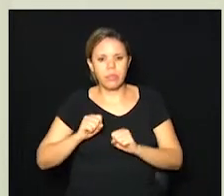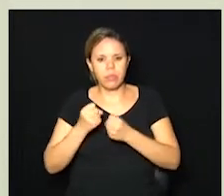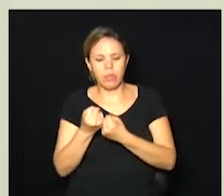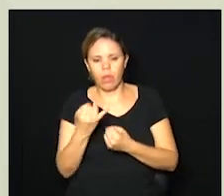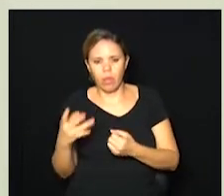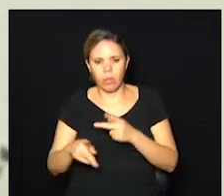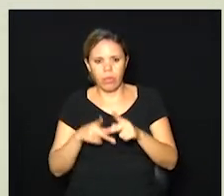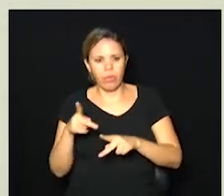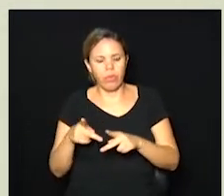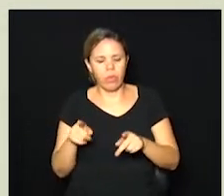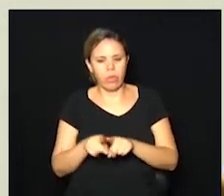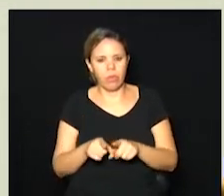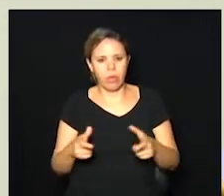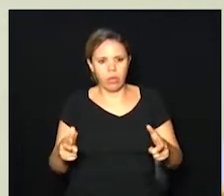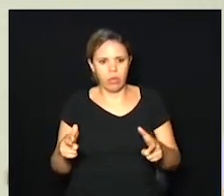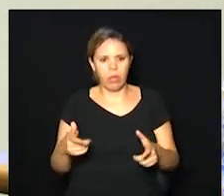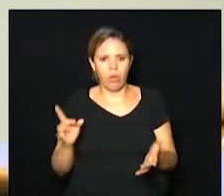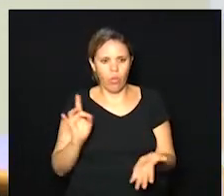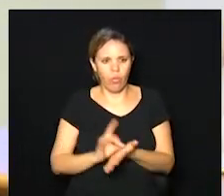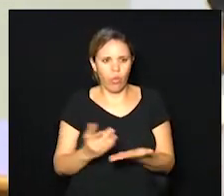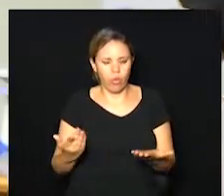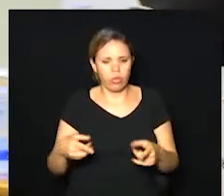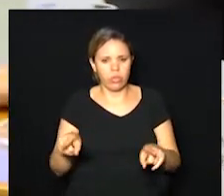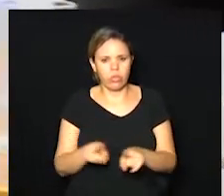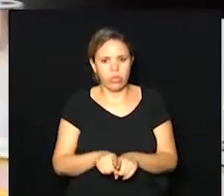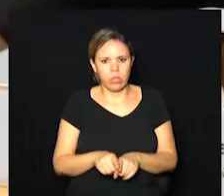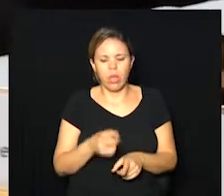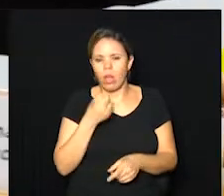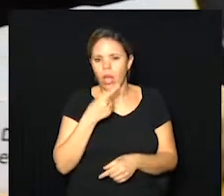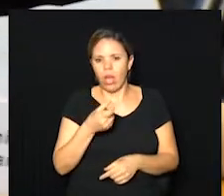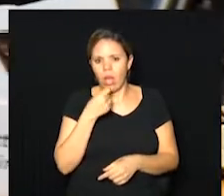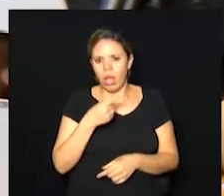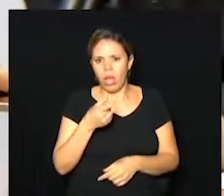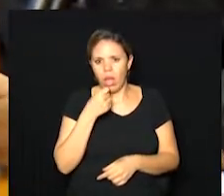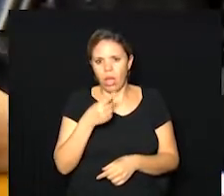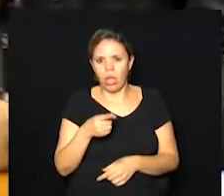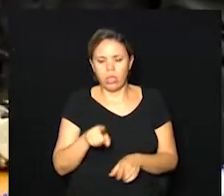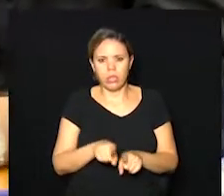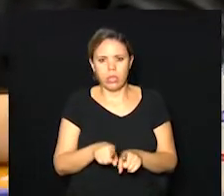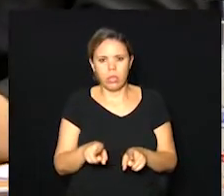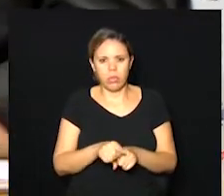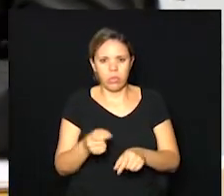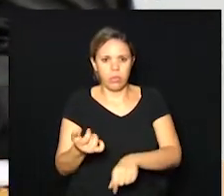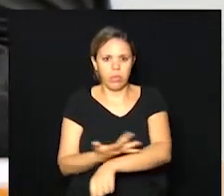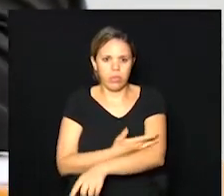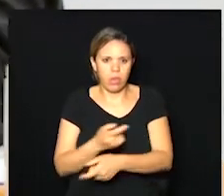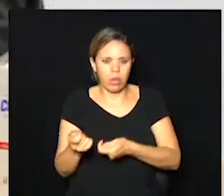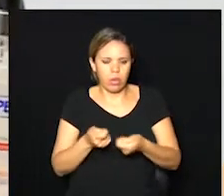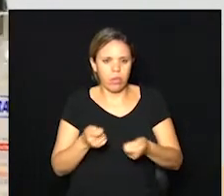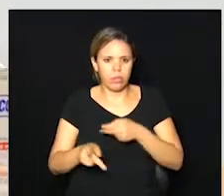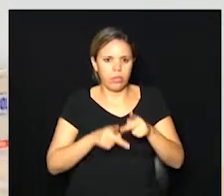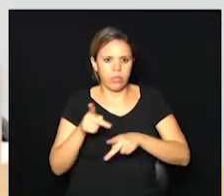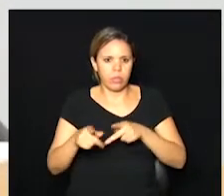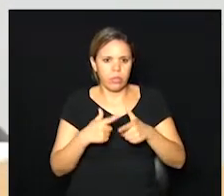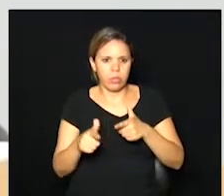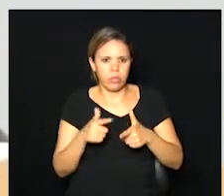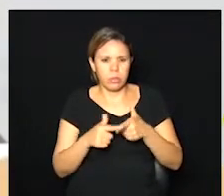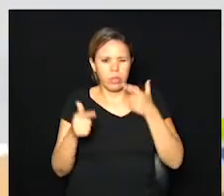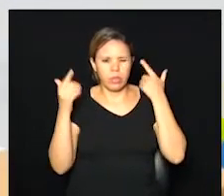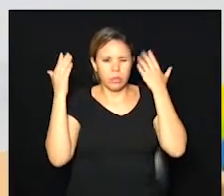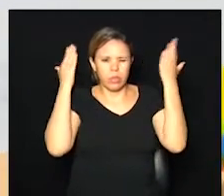grande doutor Carmen confirmou para mim hoje também dos remédios de estabilização emocional pessoas que tem problemas